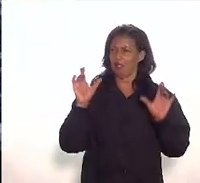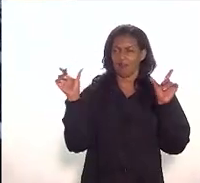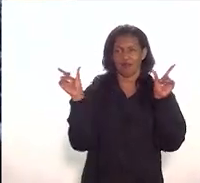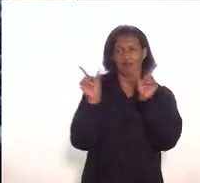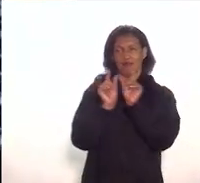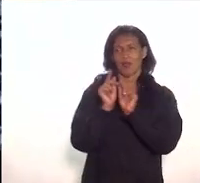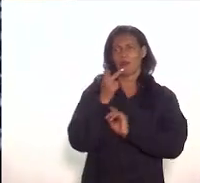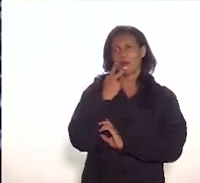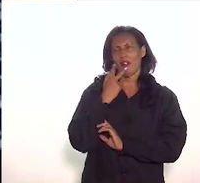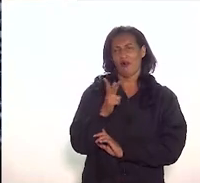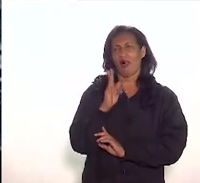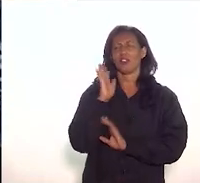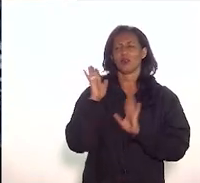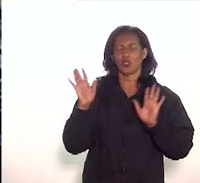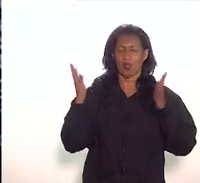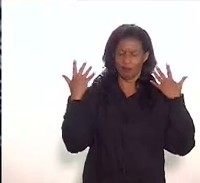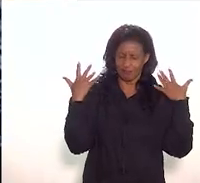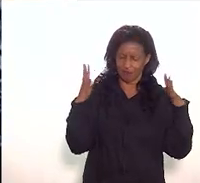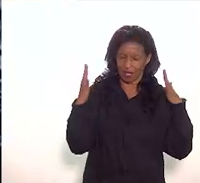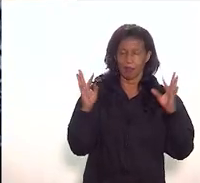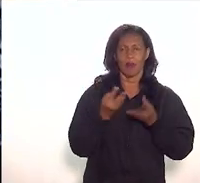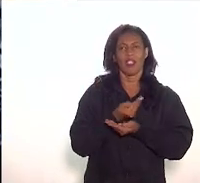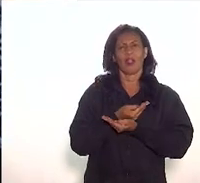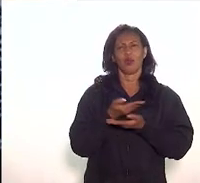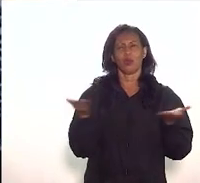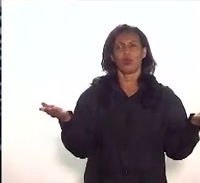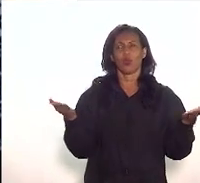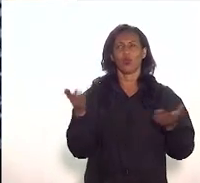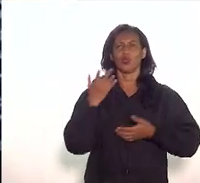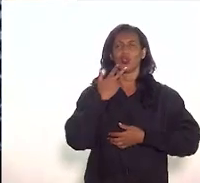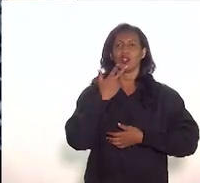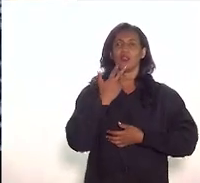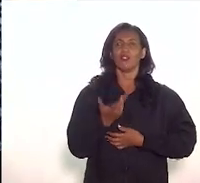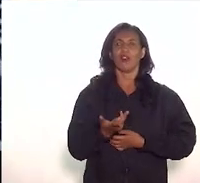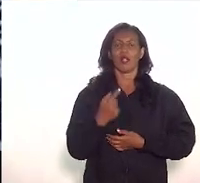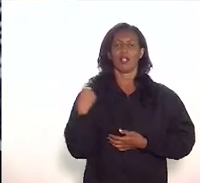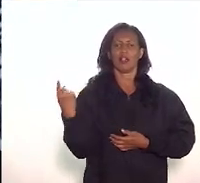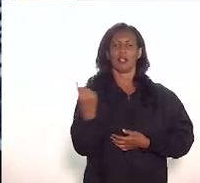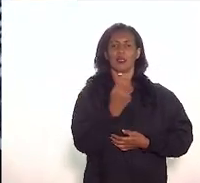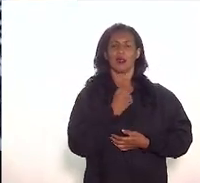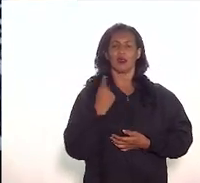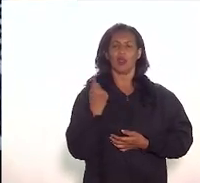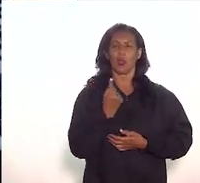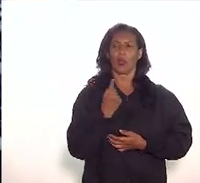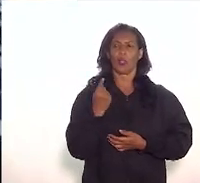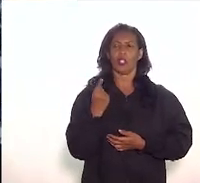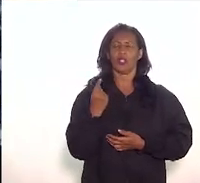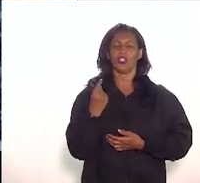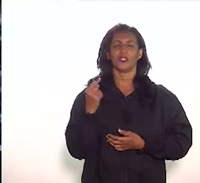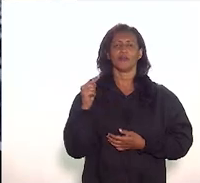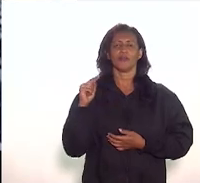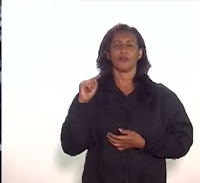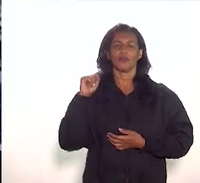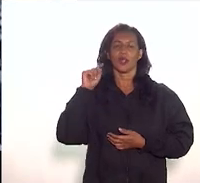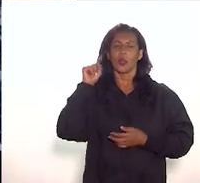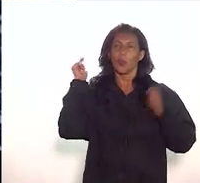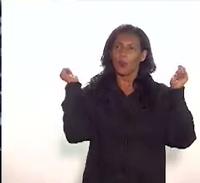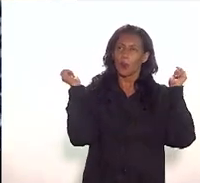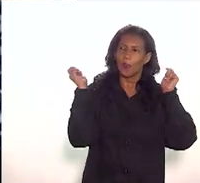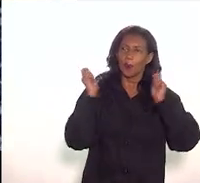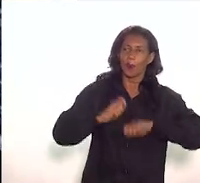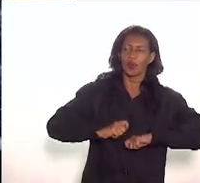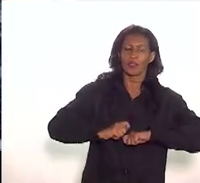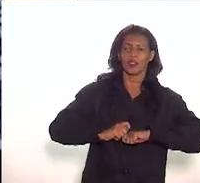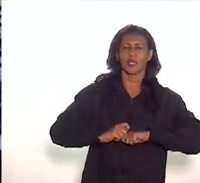parabenizar a todos e dizer que nós na Câmara Municipal quem sabe possamos